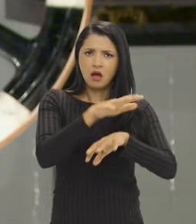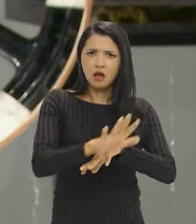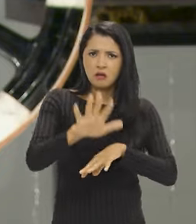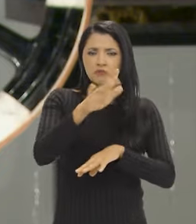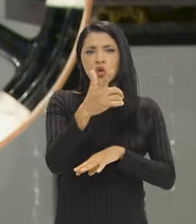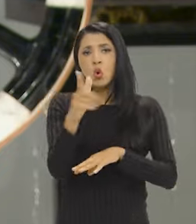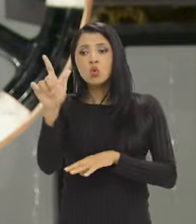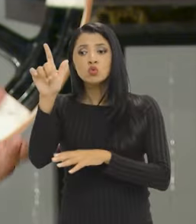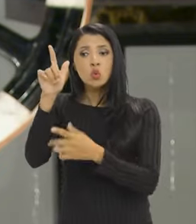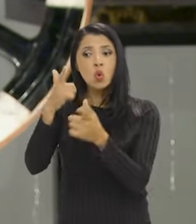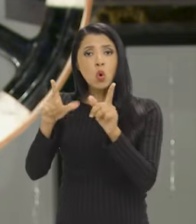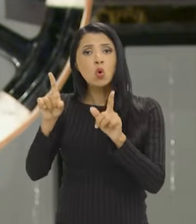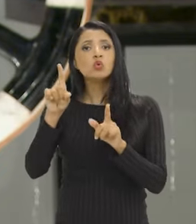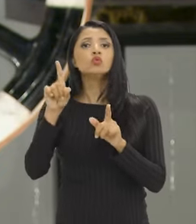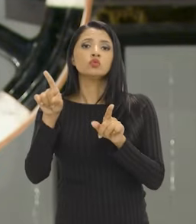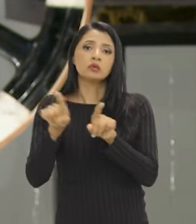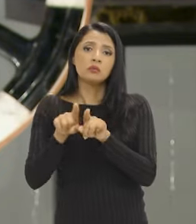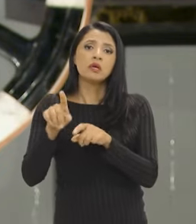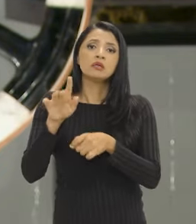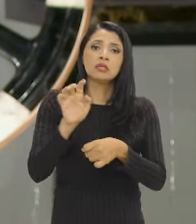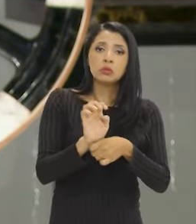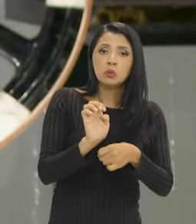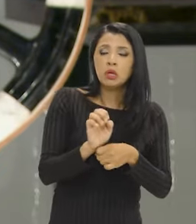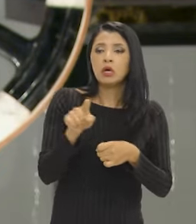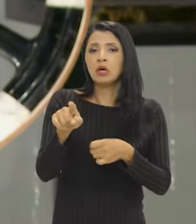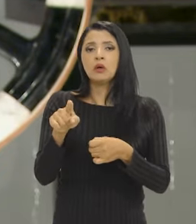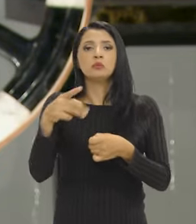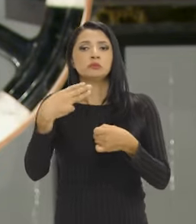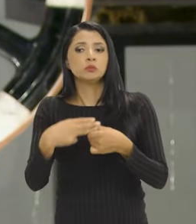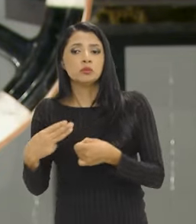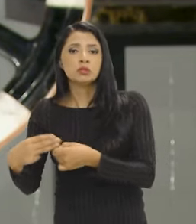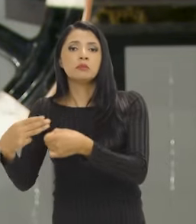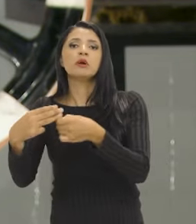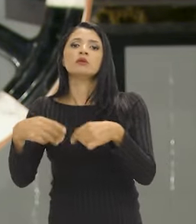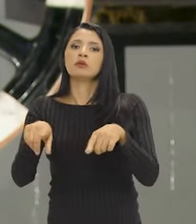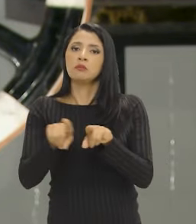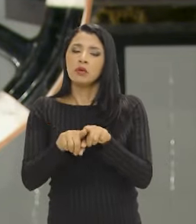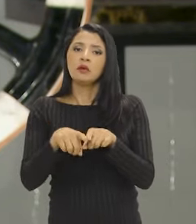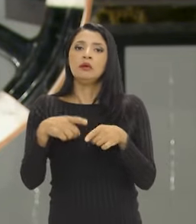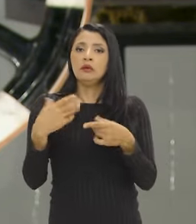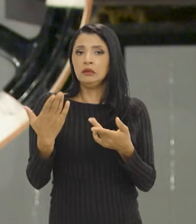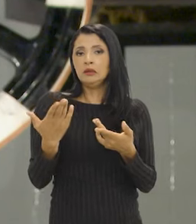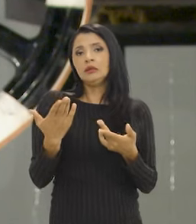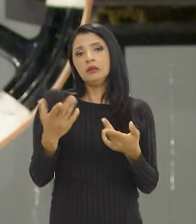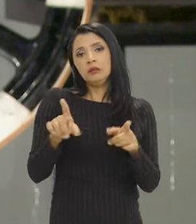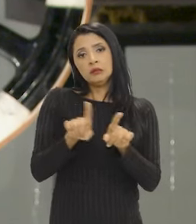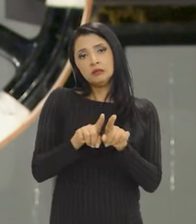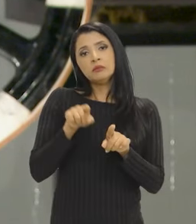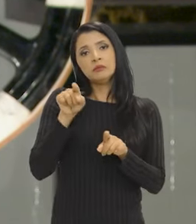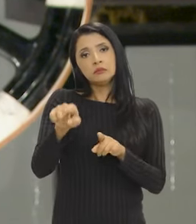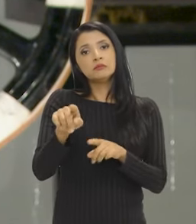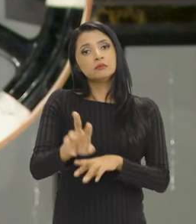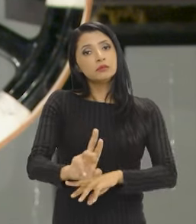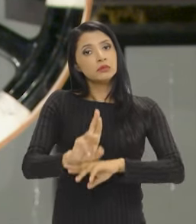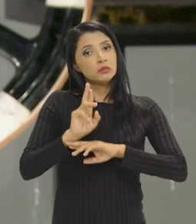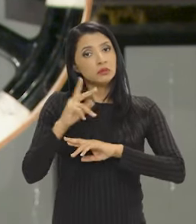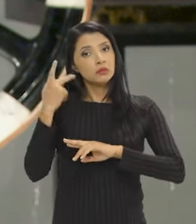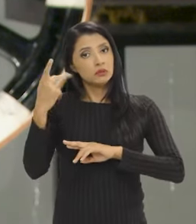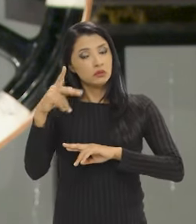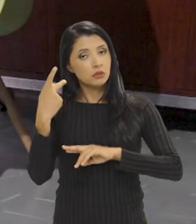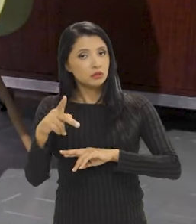arquivo nacional, mas com outros arquivos estaduais, arquivos municipais e até mesmo com